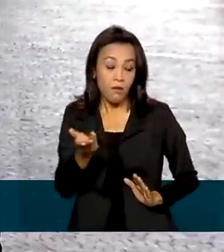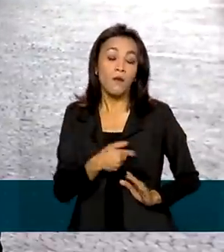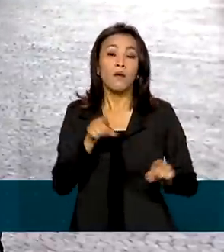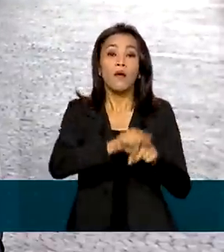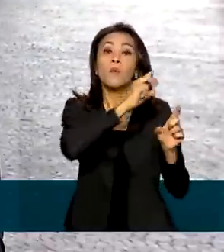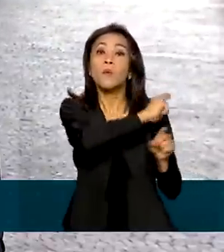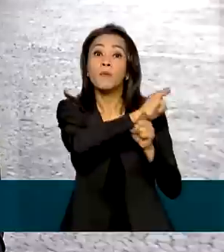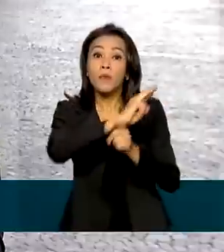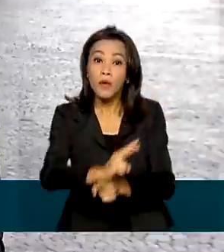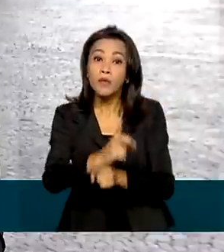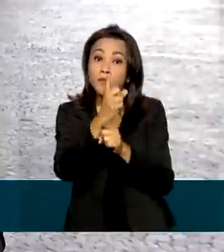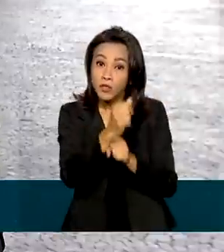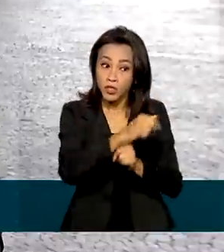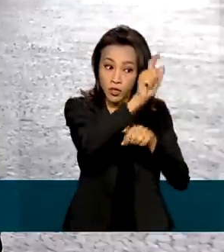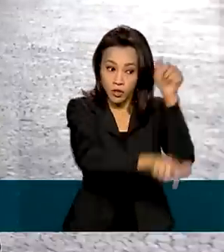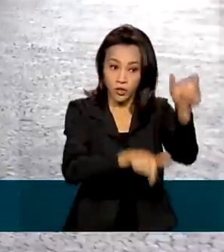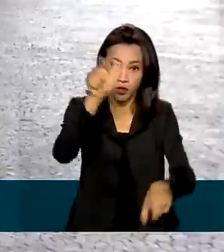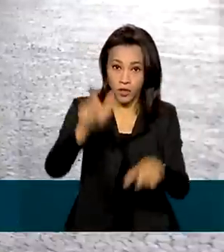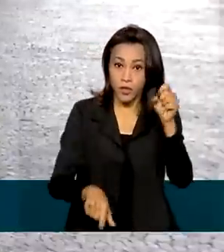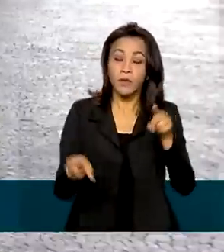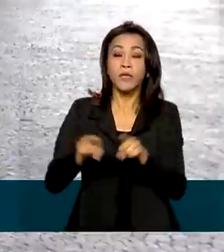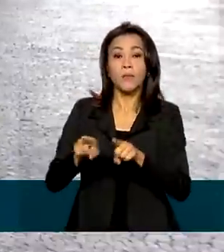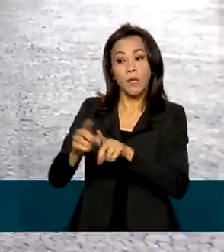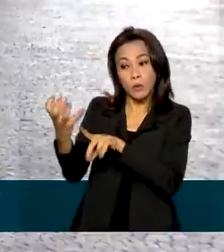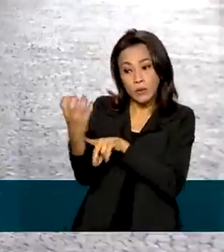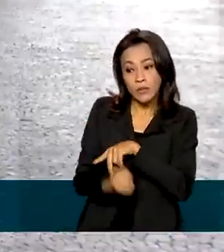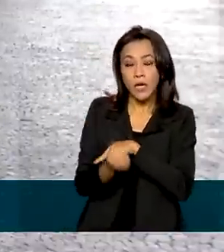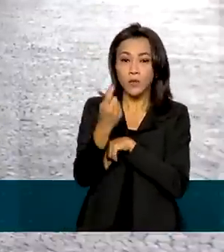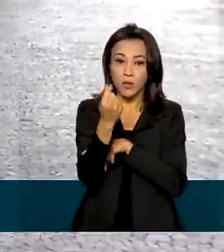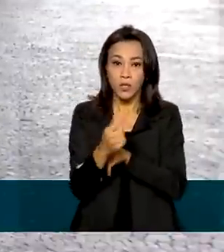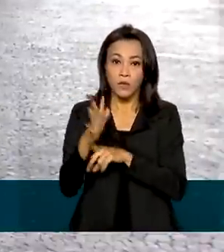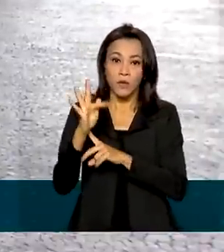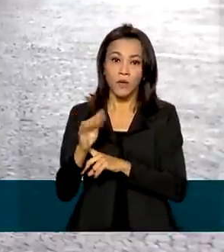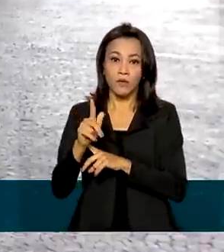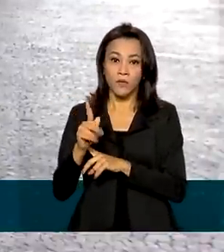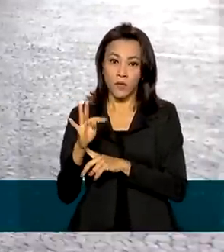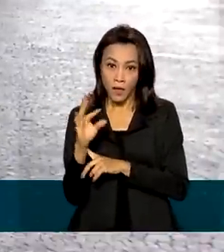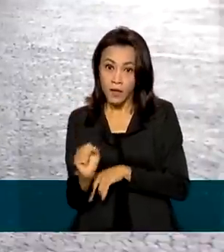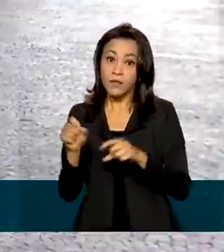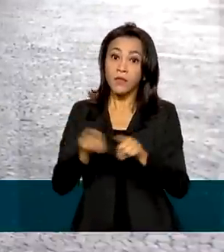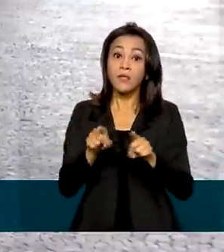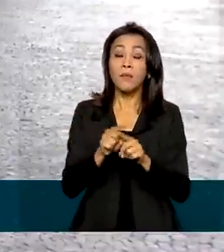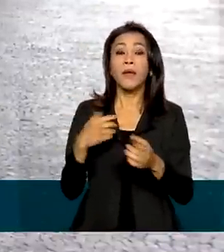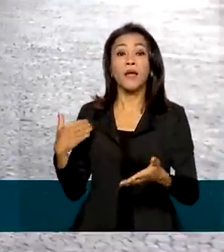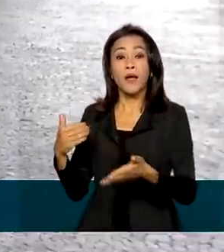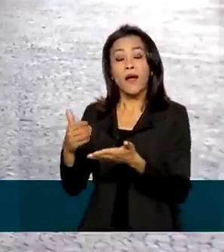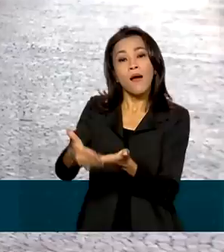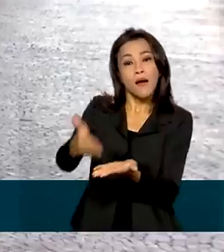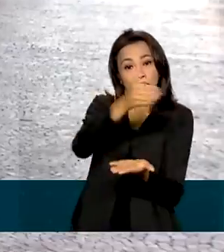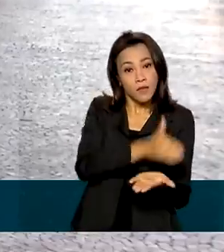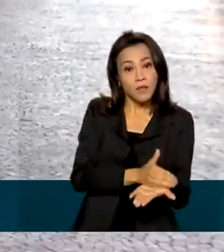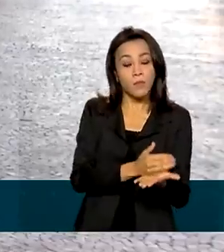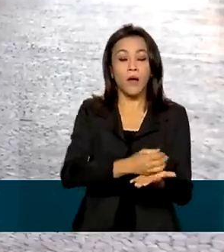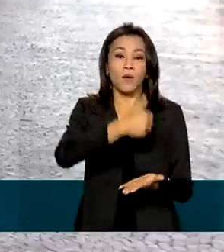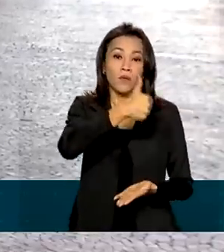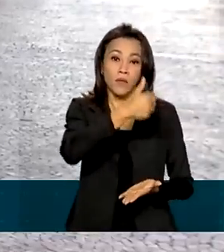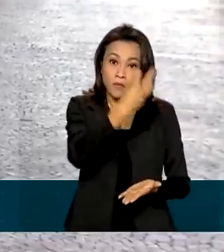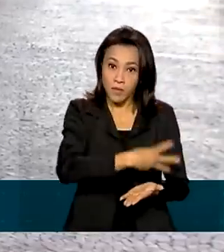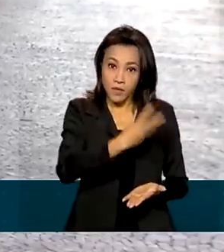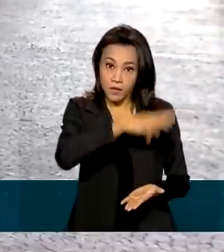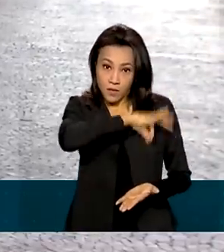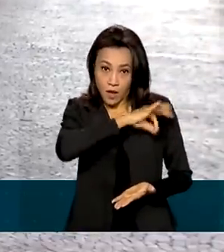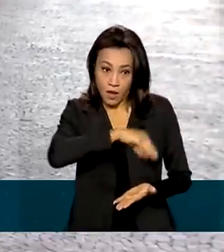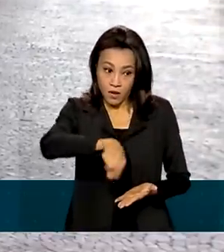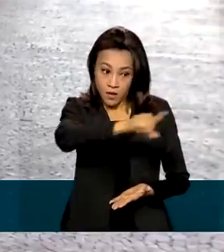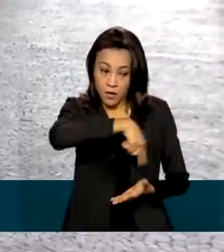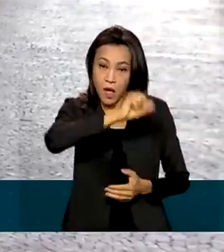físicas, além do saque extraordinário do FGTS e antecipação do 13º salário para aposentados e